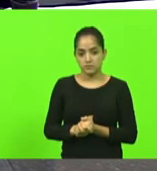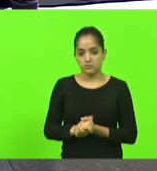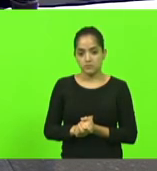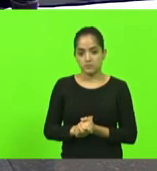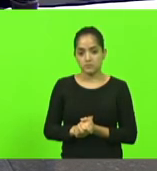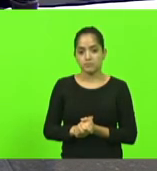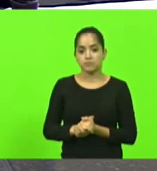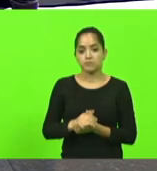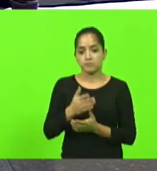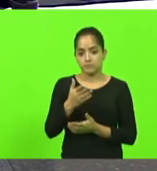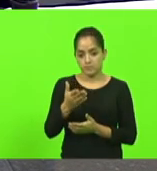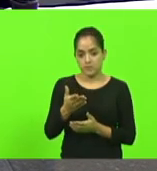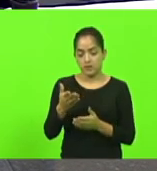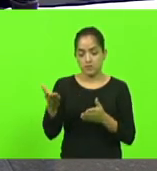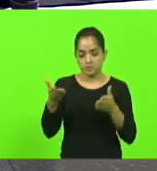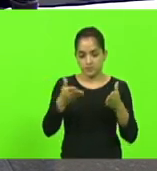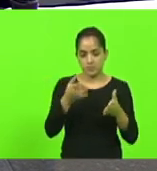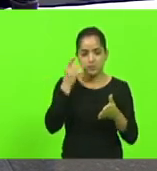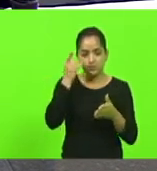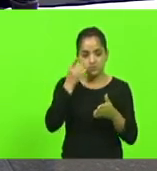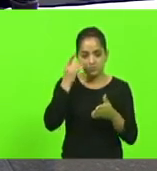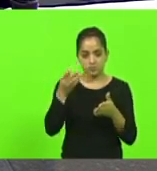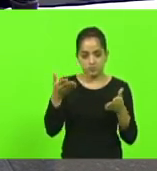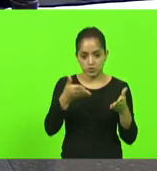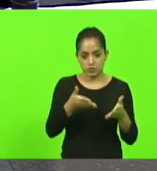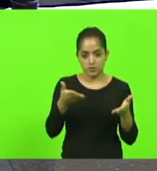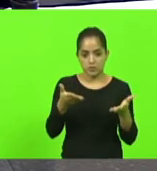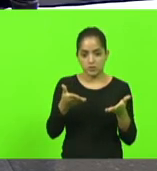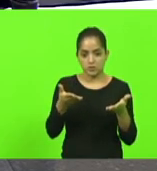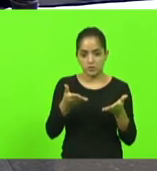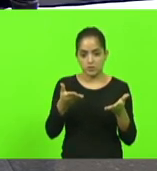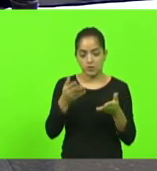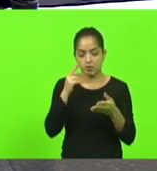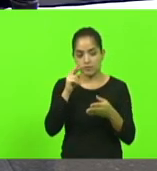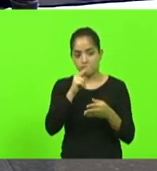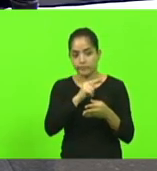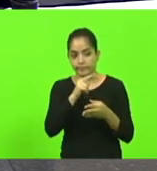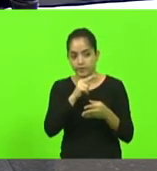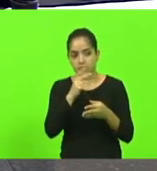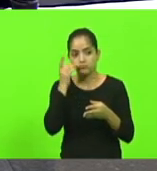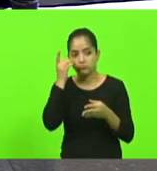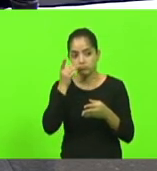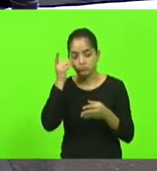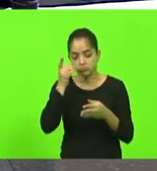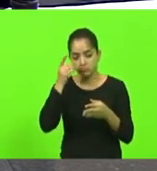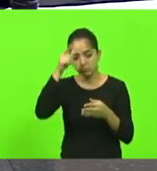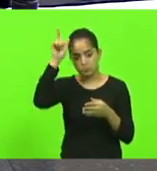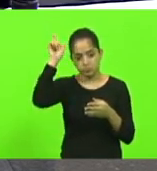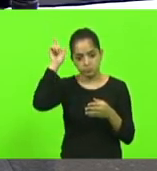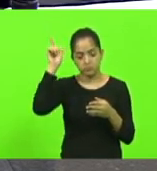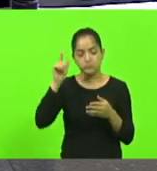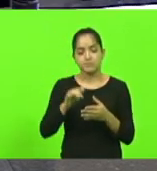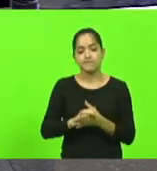Ismael que chega aqui no no plenário vi há pouco aqui também o deputado Sargento Lima